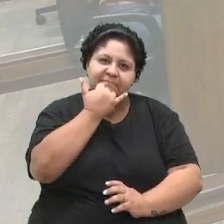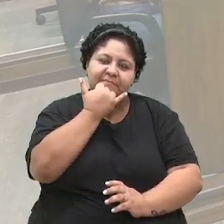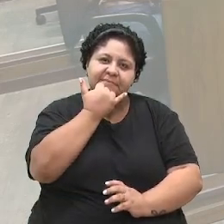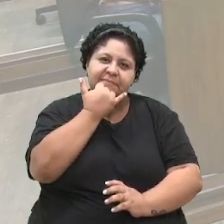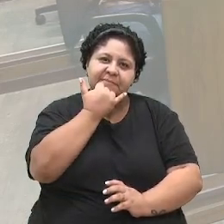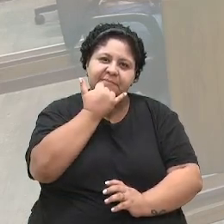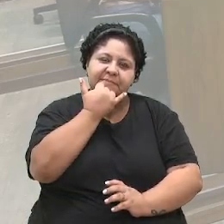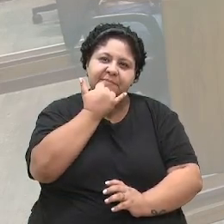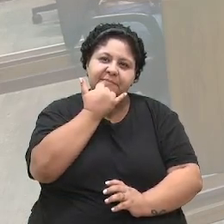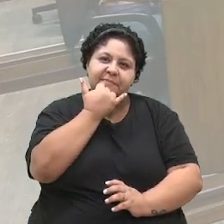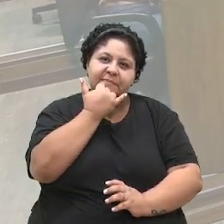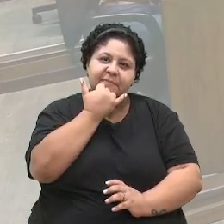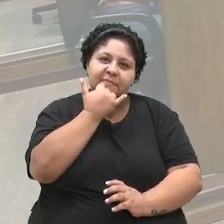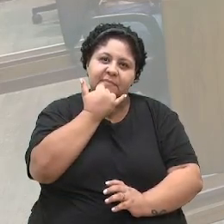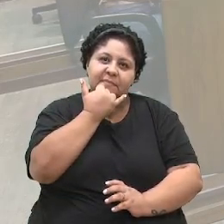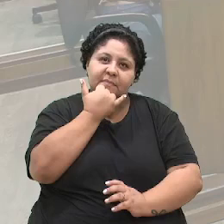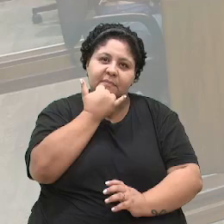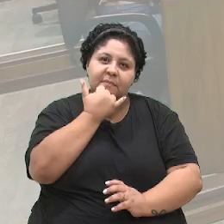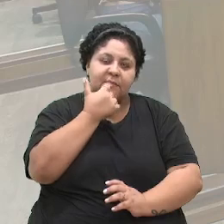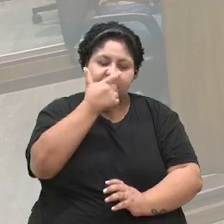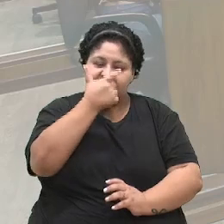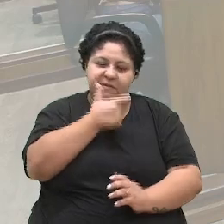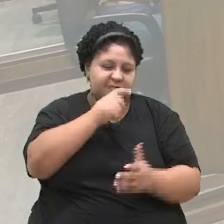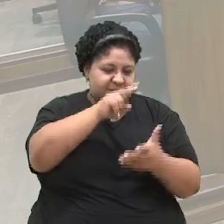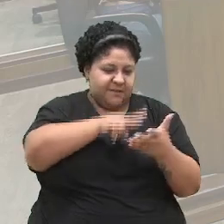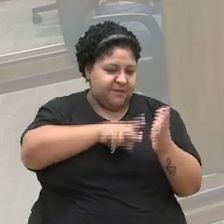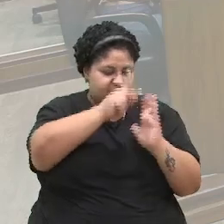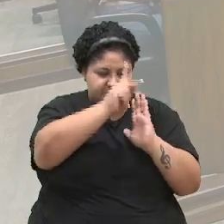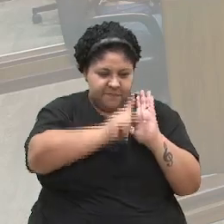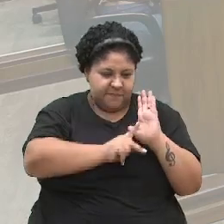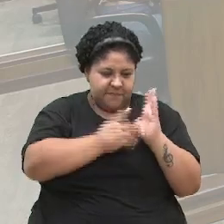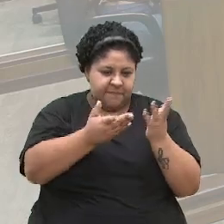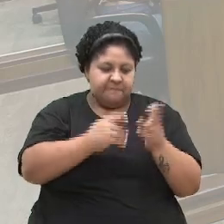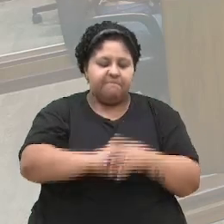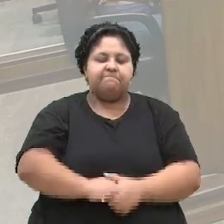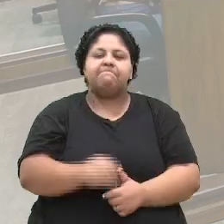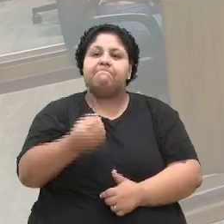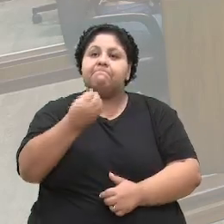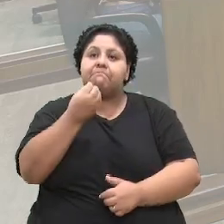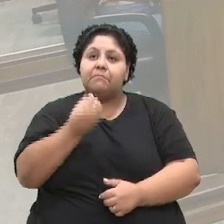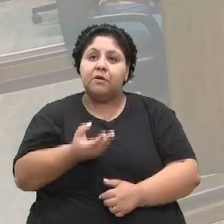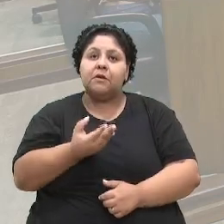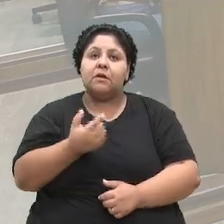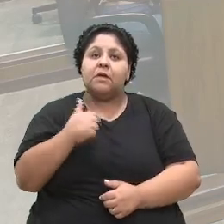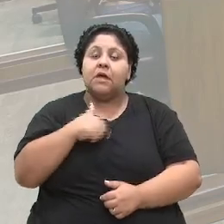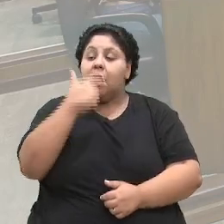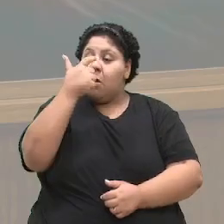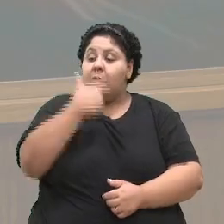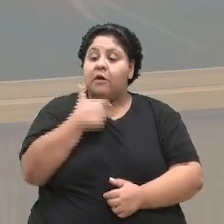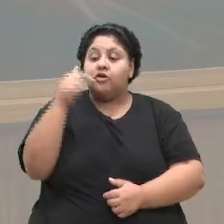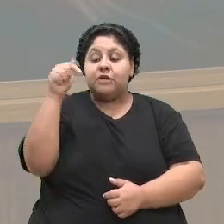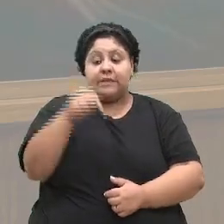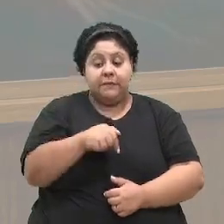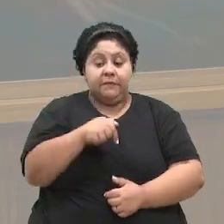É que eu pensei que eu ia ler o projeto. Bom, eu acho que aqui, né,